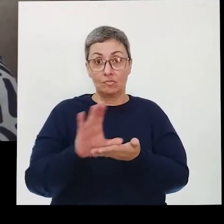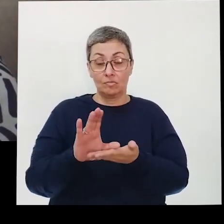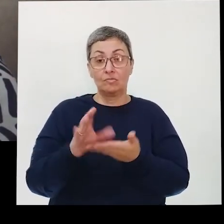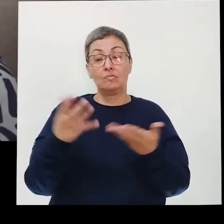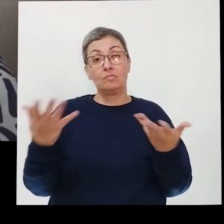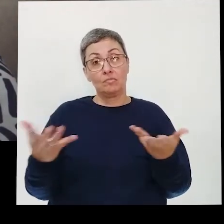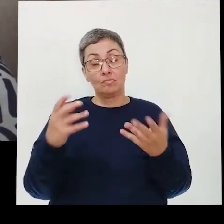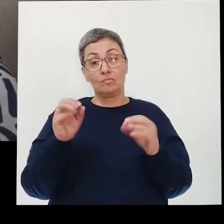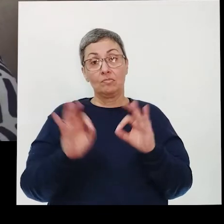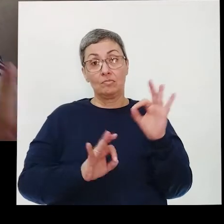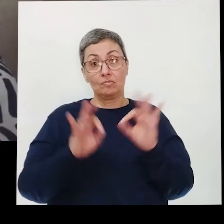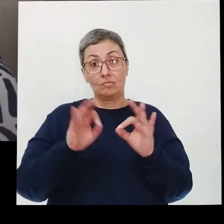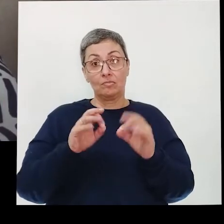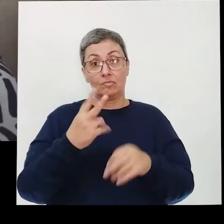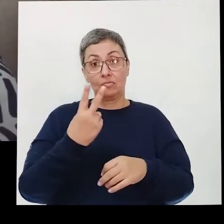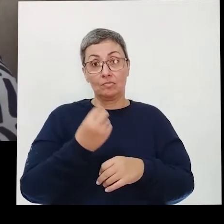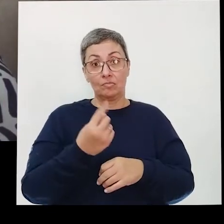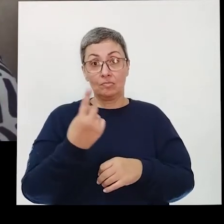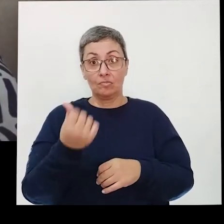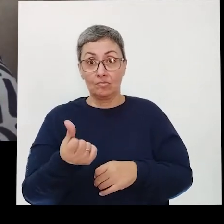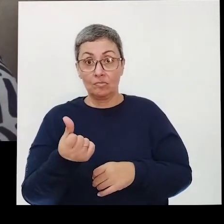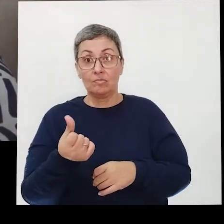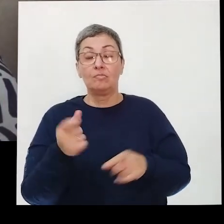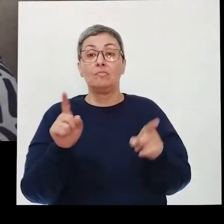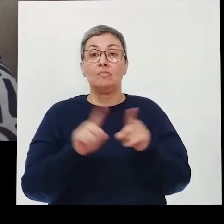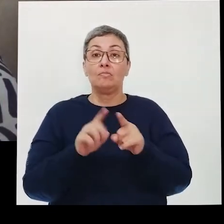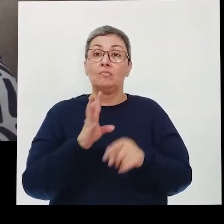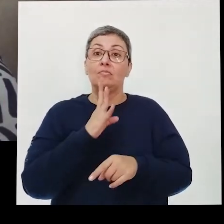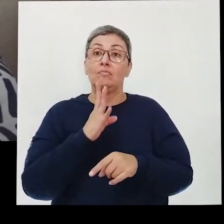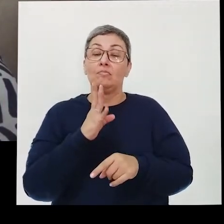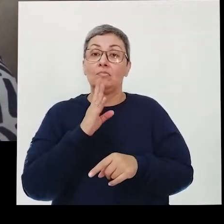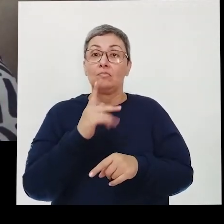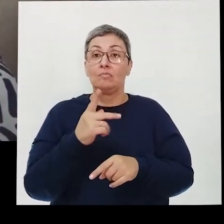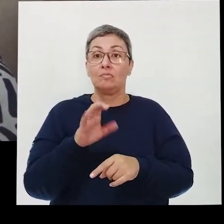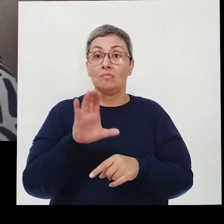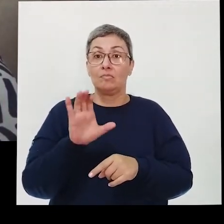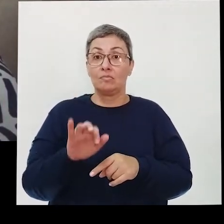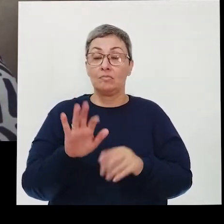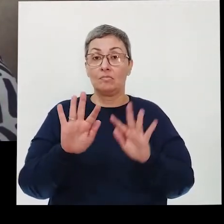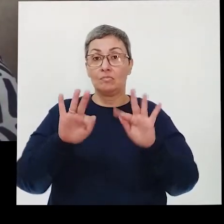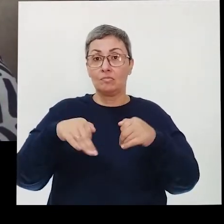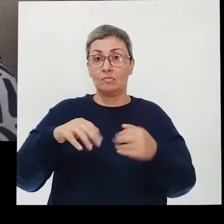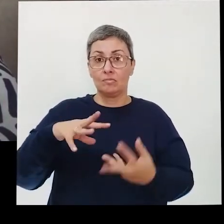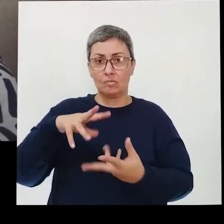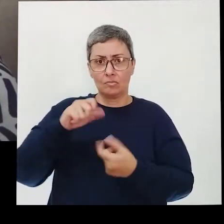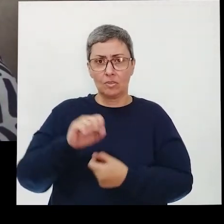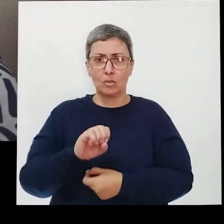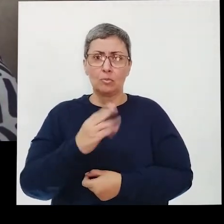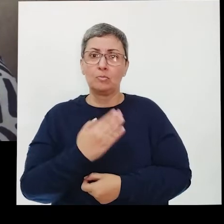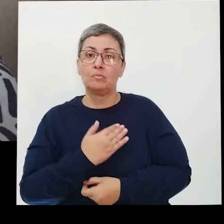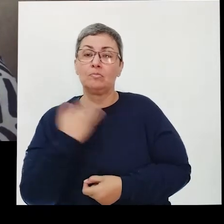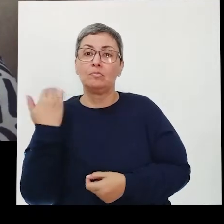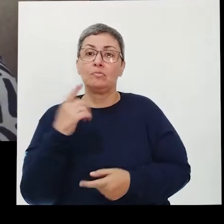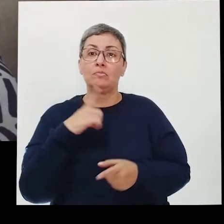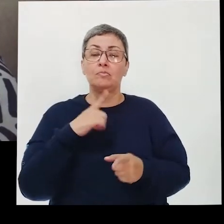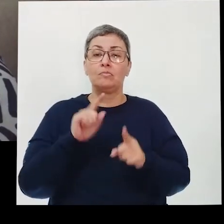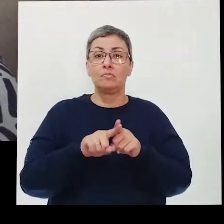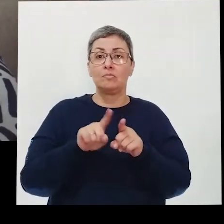é? Bom, ela era um projeto lá em 2016, que também foi conhecido como o PEC do Fim do Mundo, ou o PEC da Morte, que